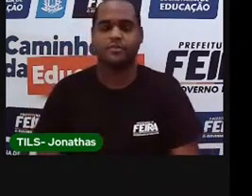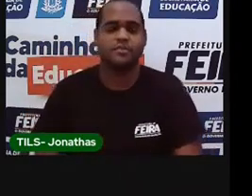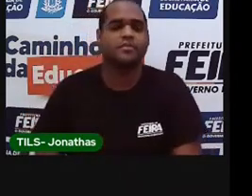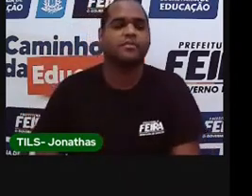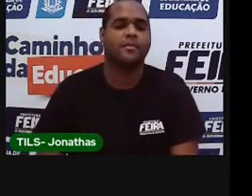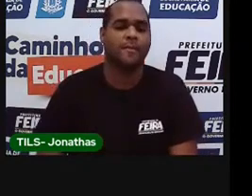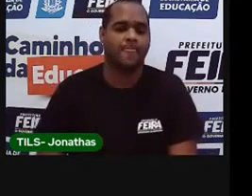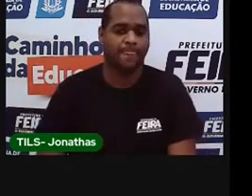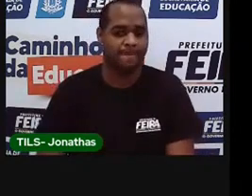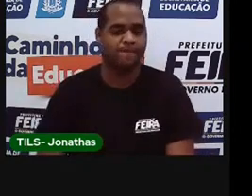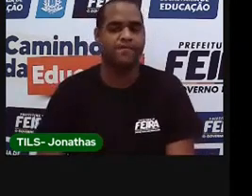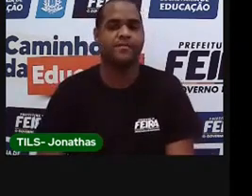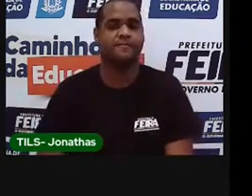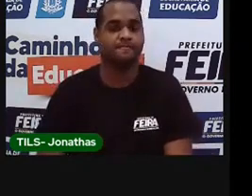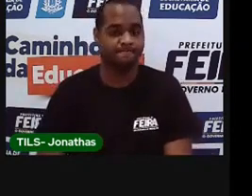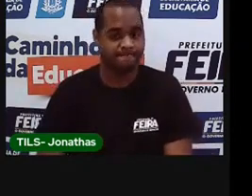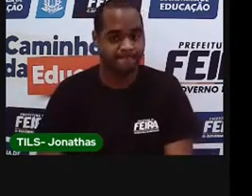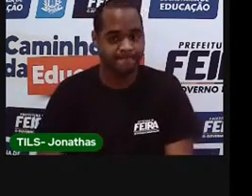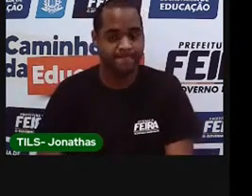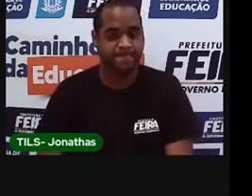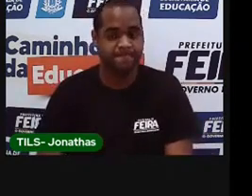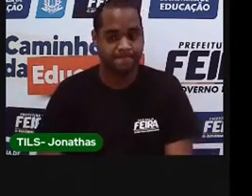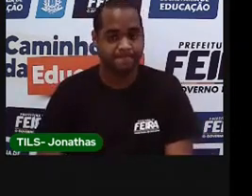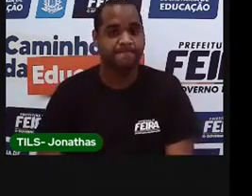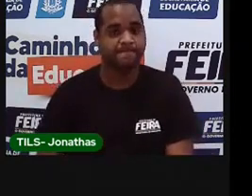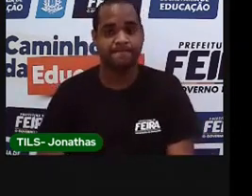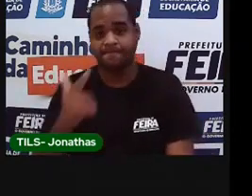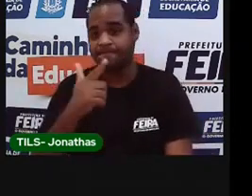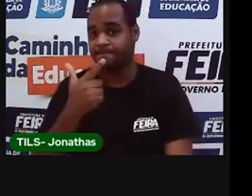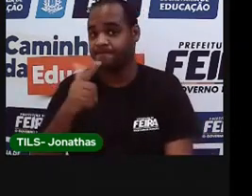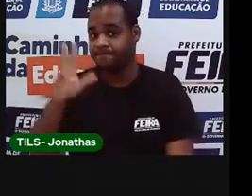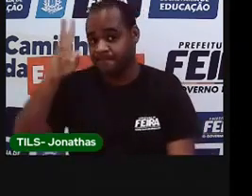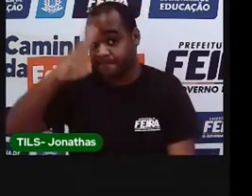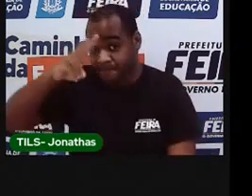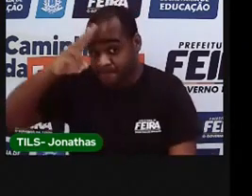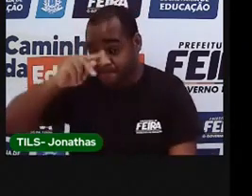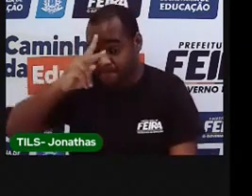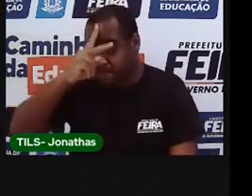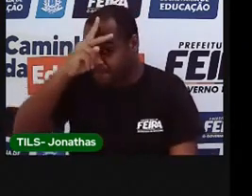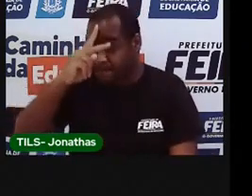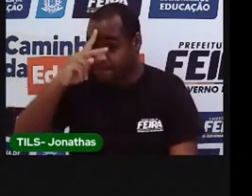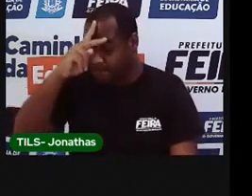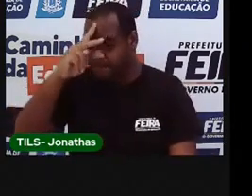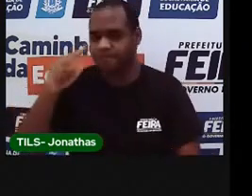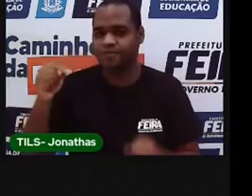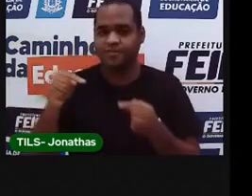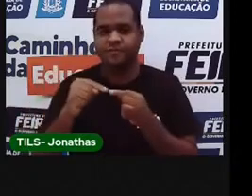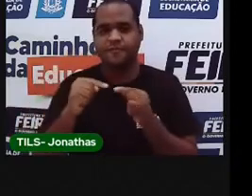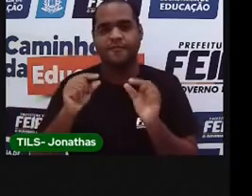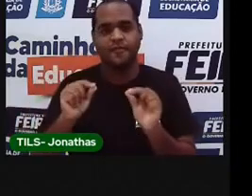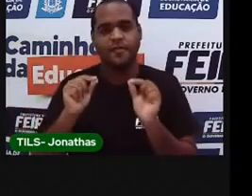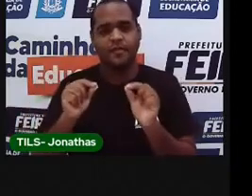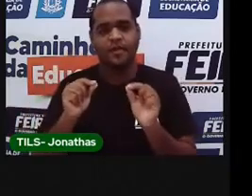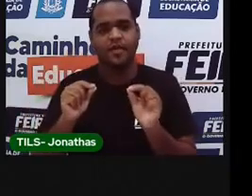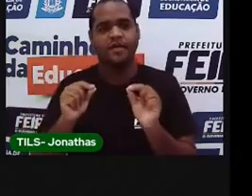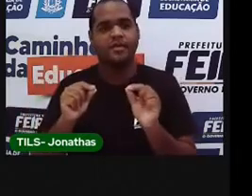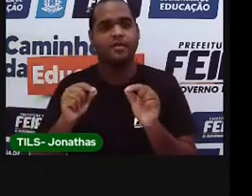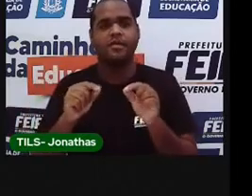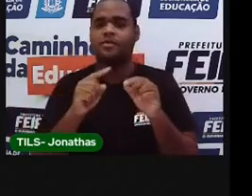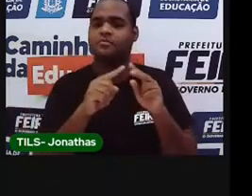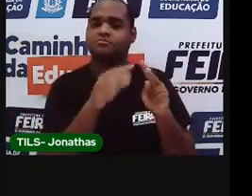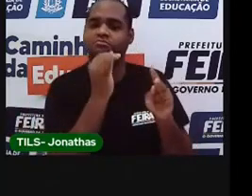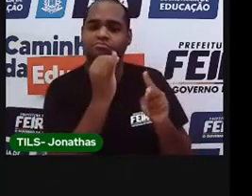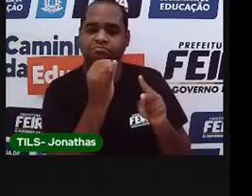E agora, você lembra dessa história? O bilhete